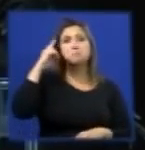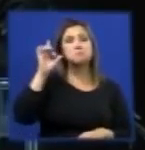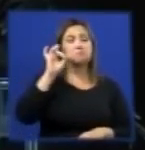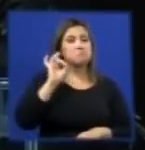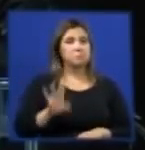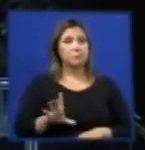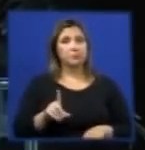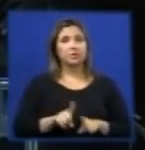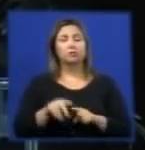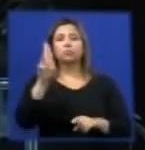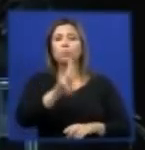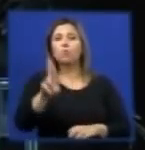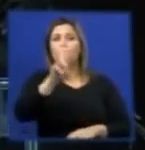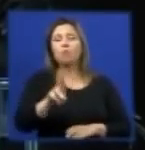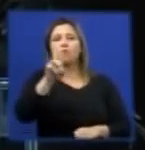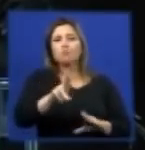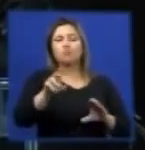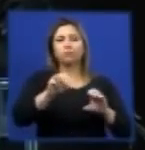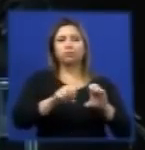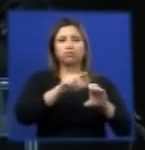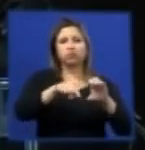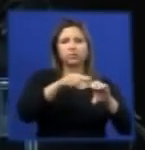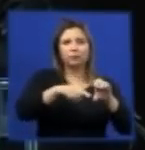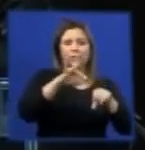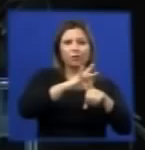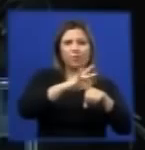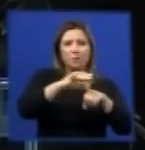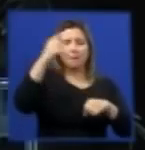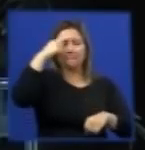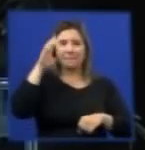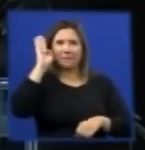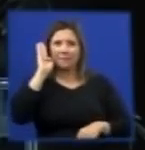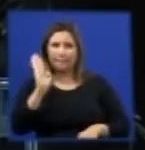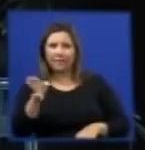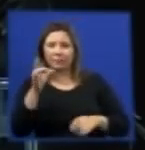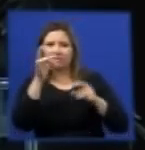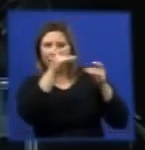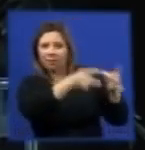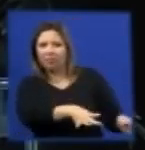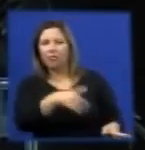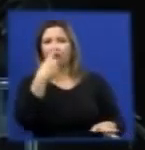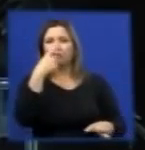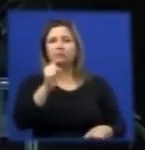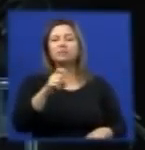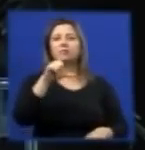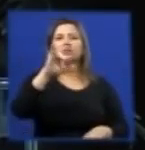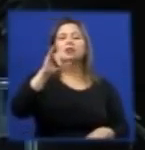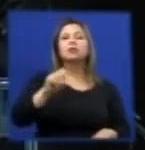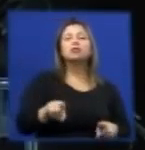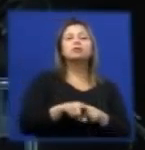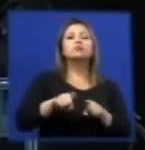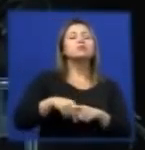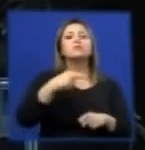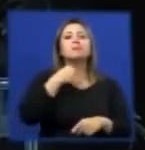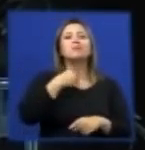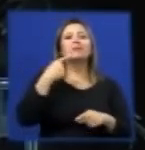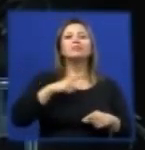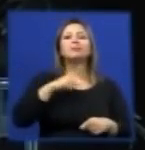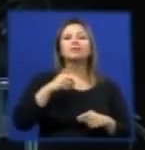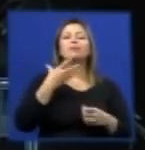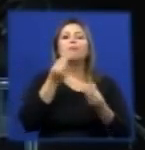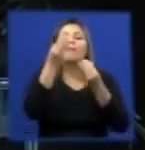a sua utilização, ele seja considerado lixo, é desprezar toda essa tecnologia, todo esse